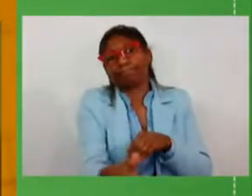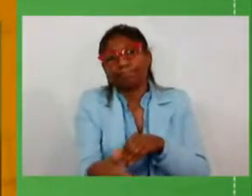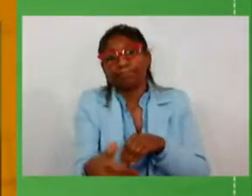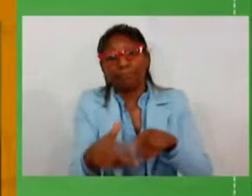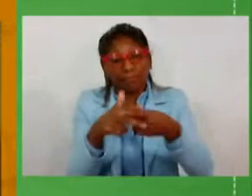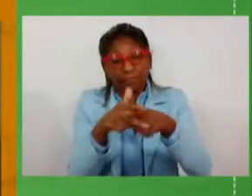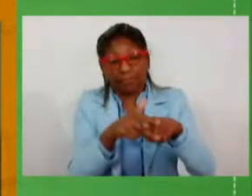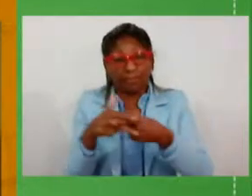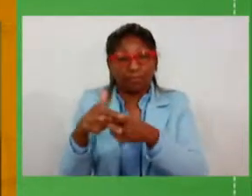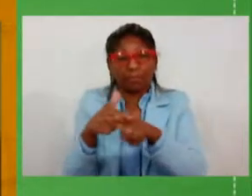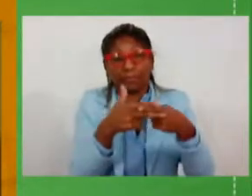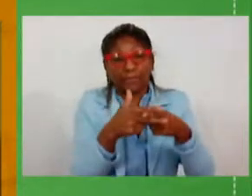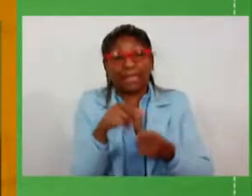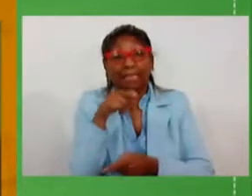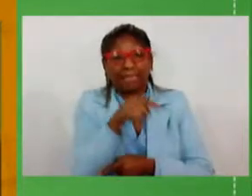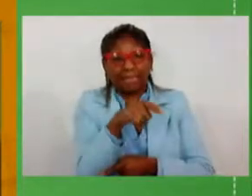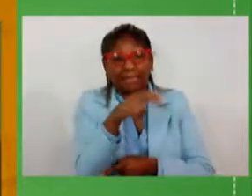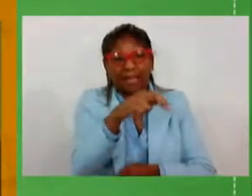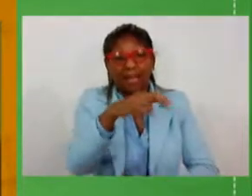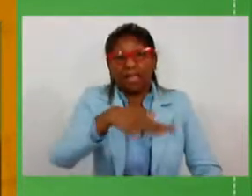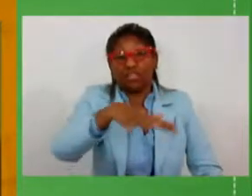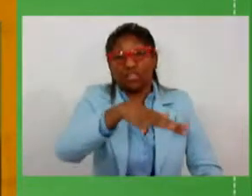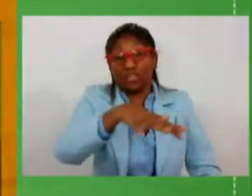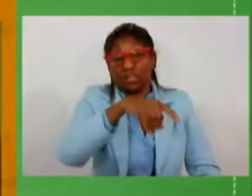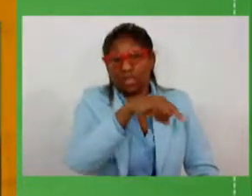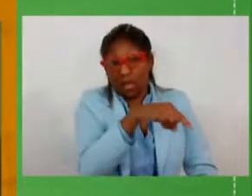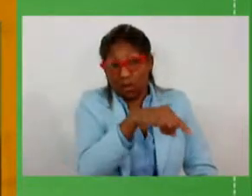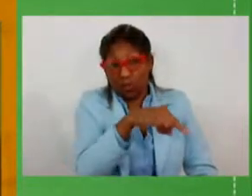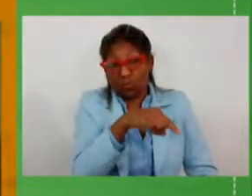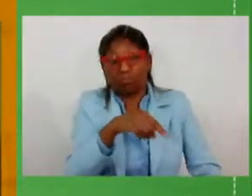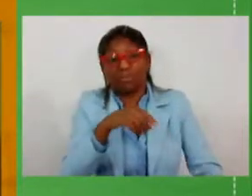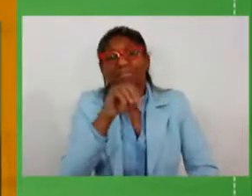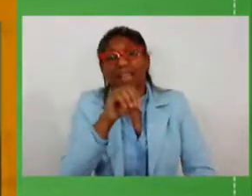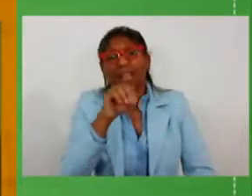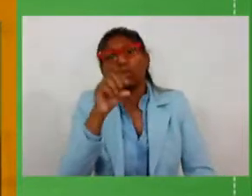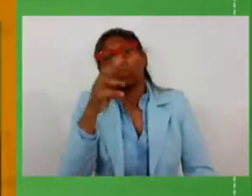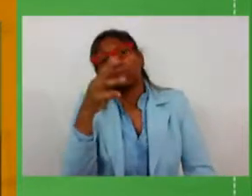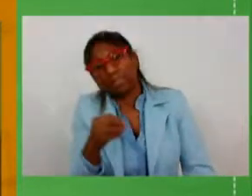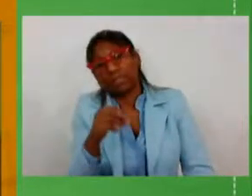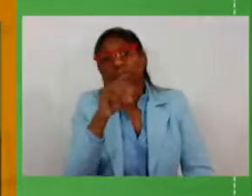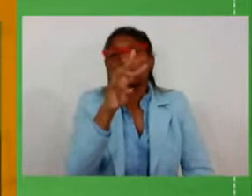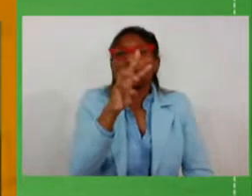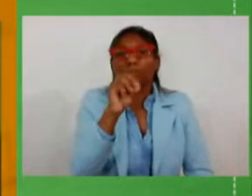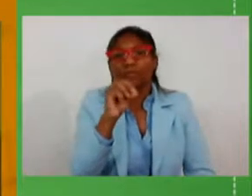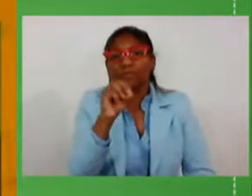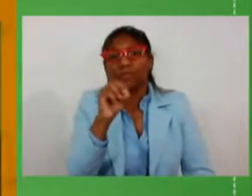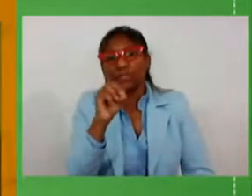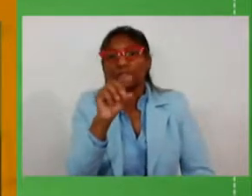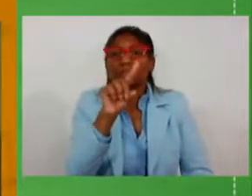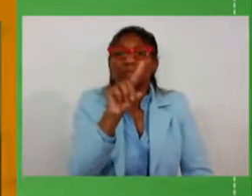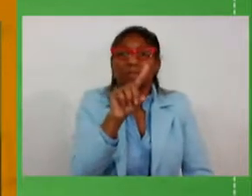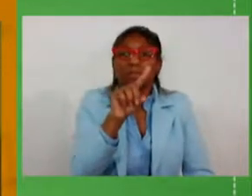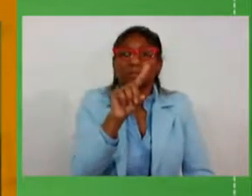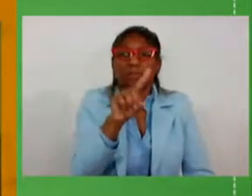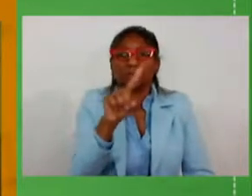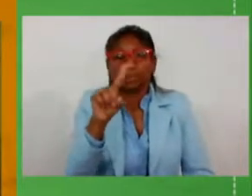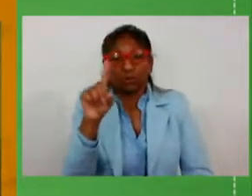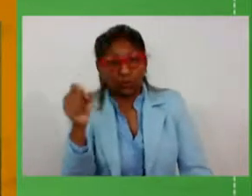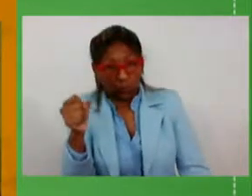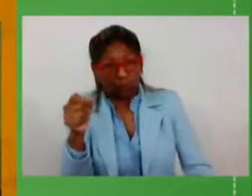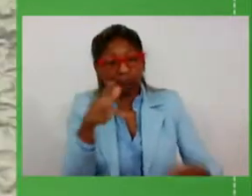dessa região vai contemplar desde a 030, 020, 118, nós estamos falando aqui de